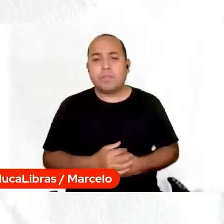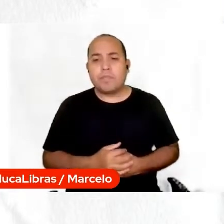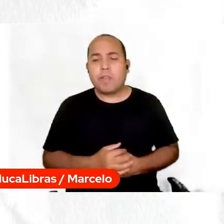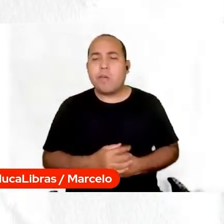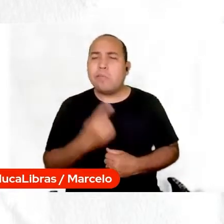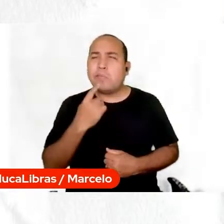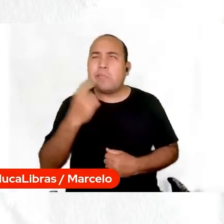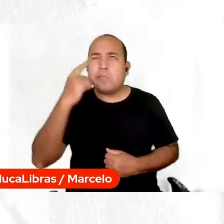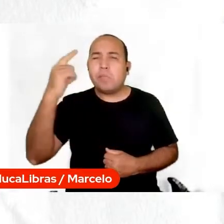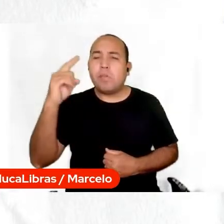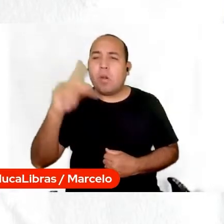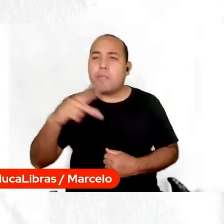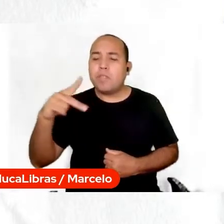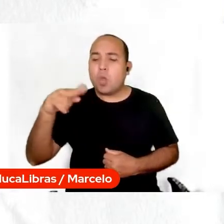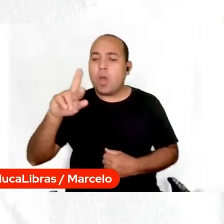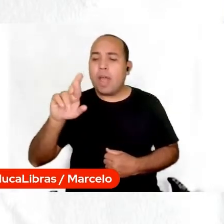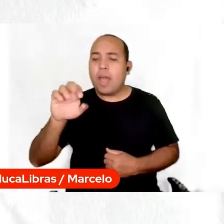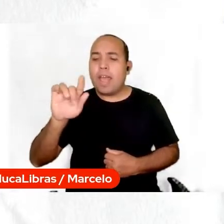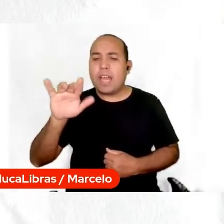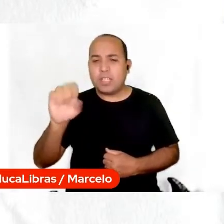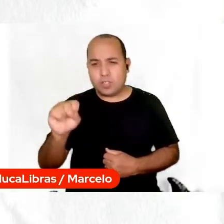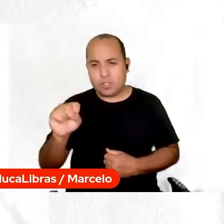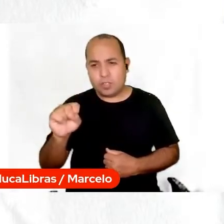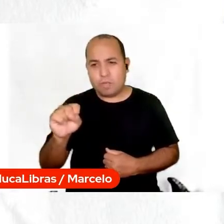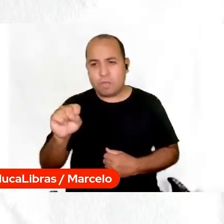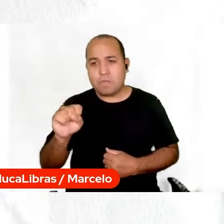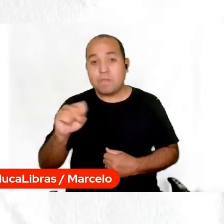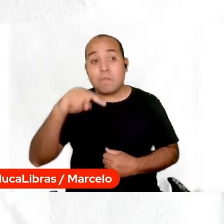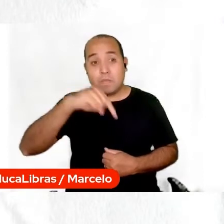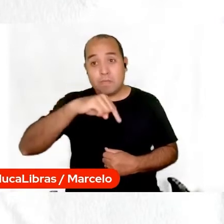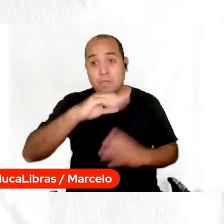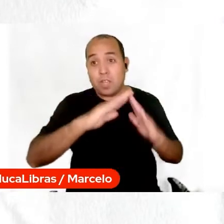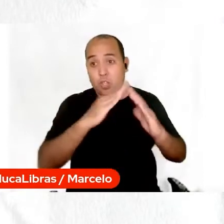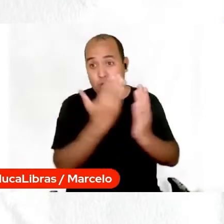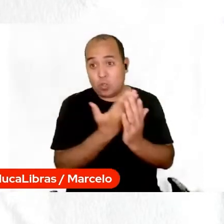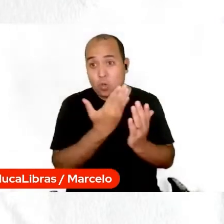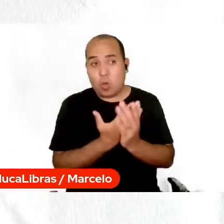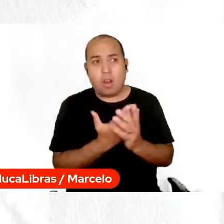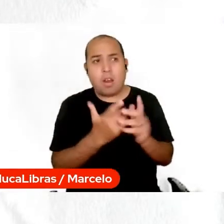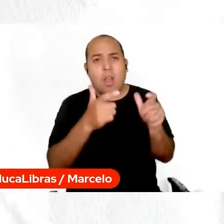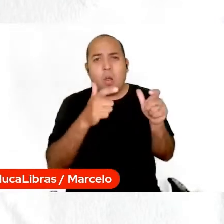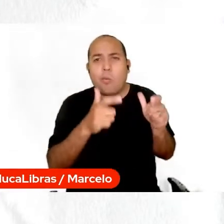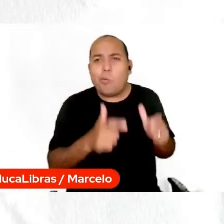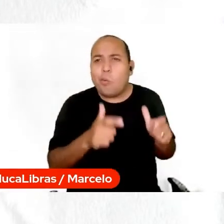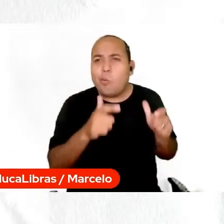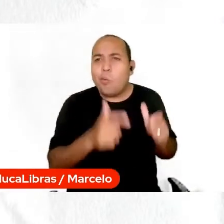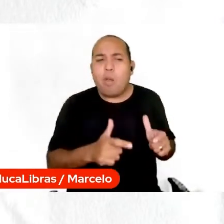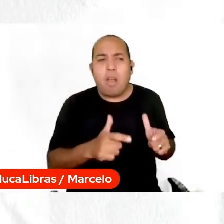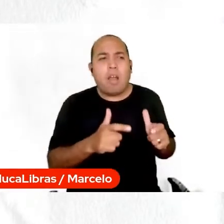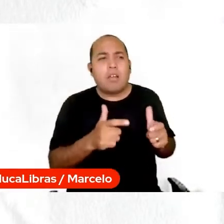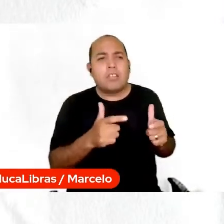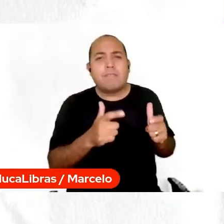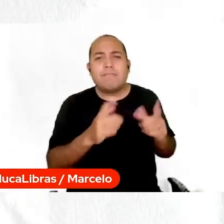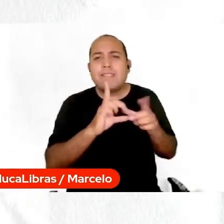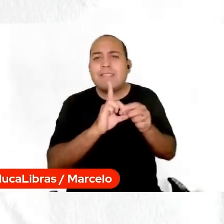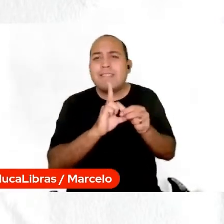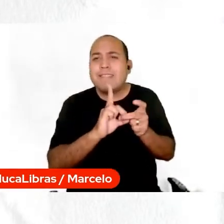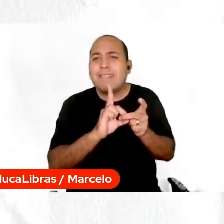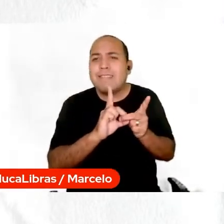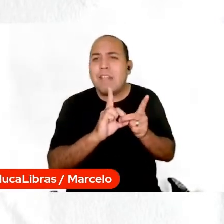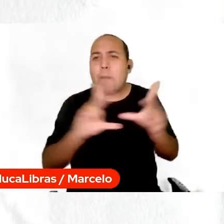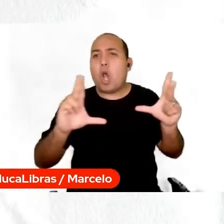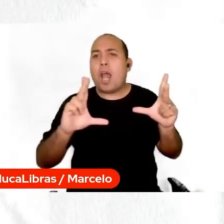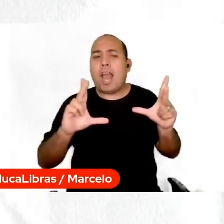a escola vem com esse espaço de escuta, esse espaço democrático, esse espaço